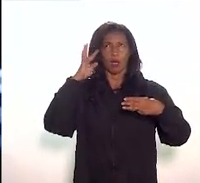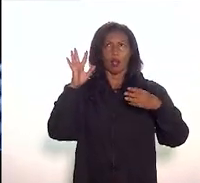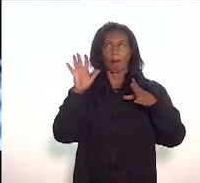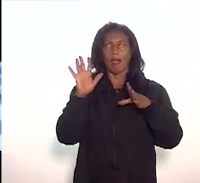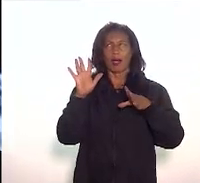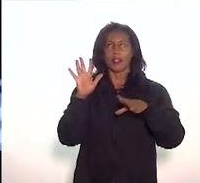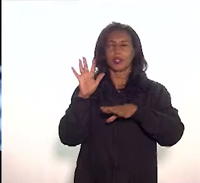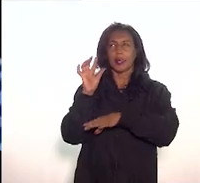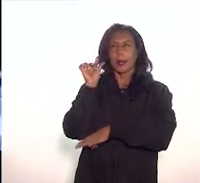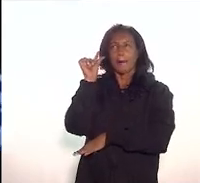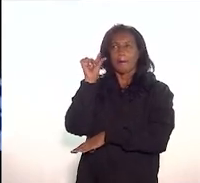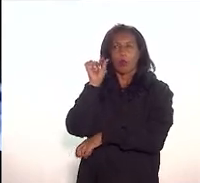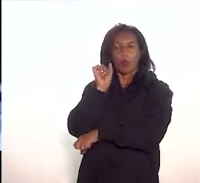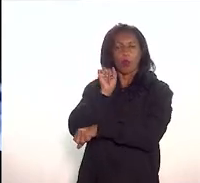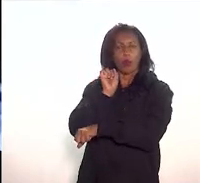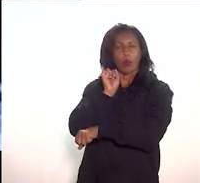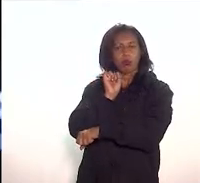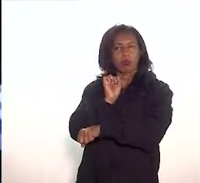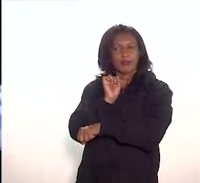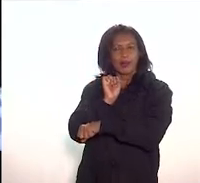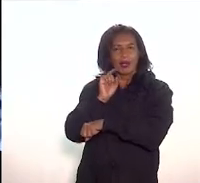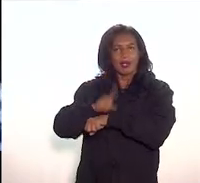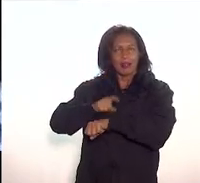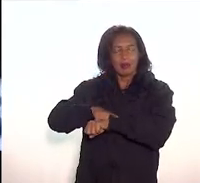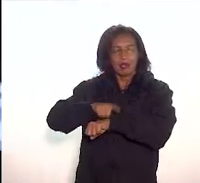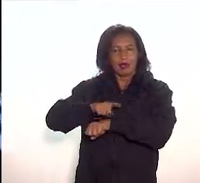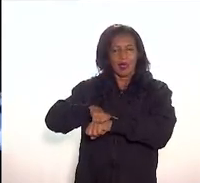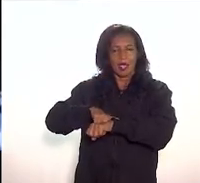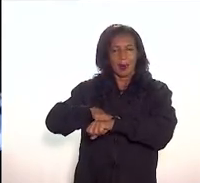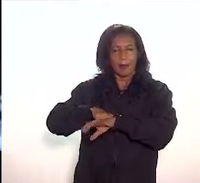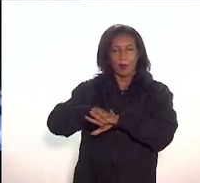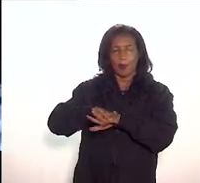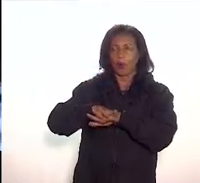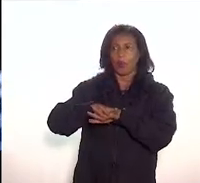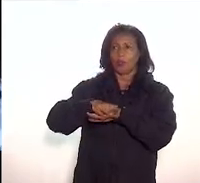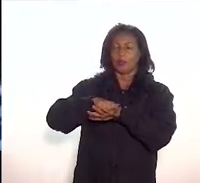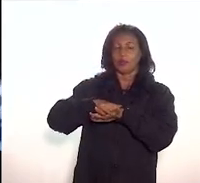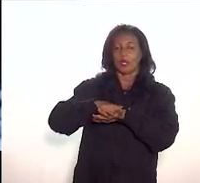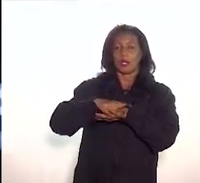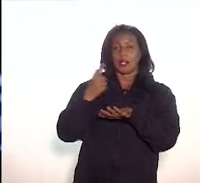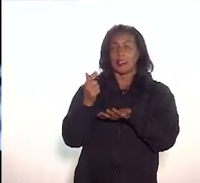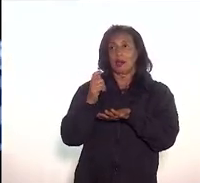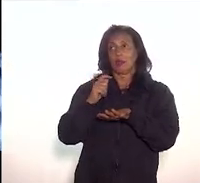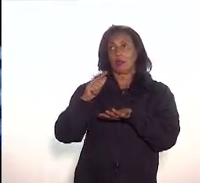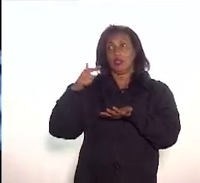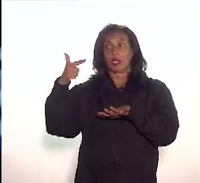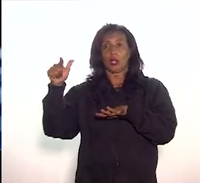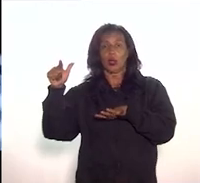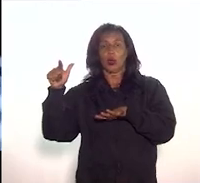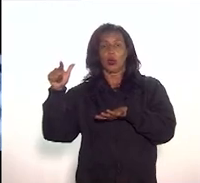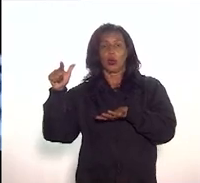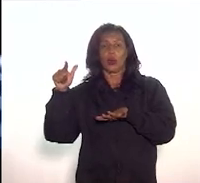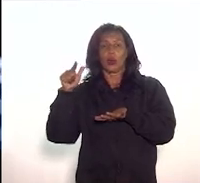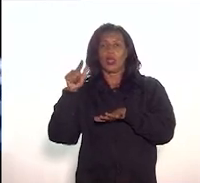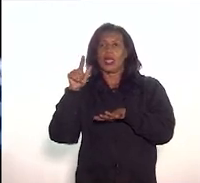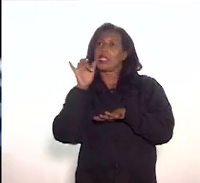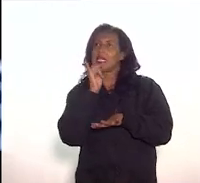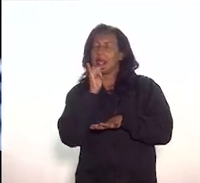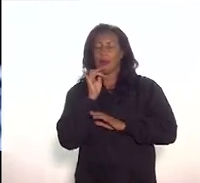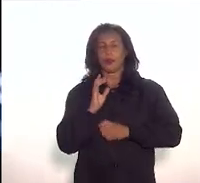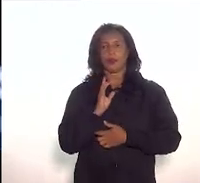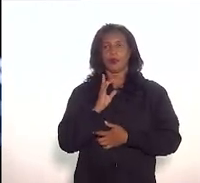fique sem a atenção devida, que aí o Circuito de Herança Africana da Zona Portuária é um bom exemplo, do mínimo. Eu não posso